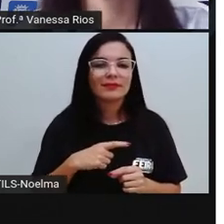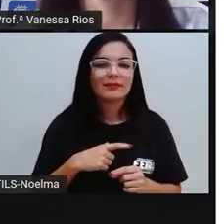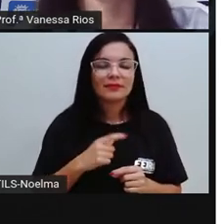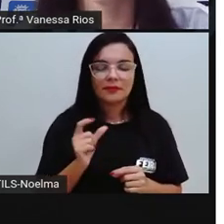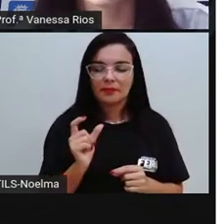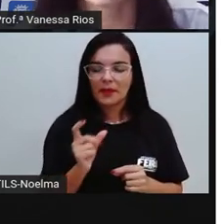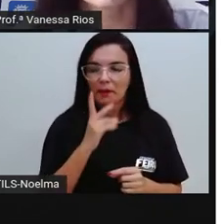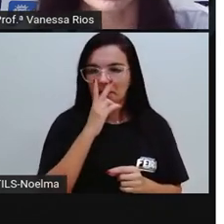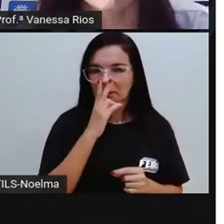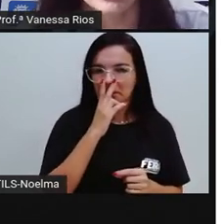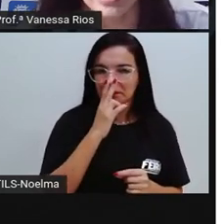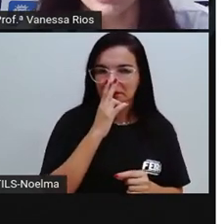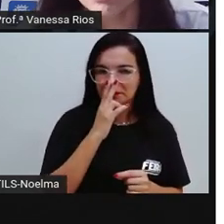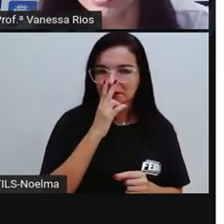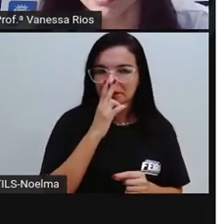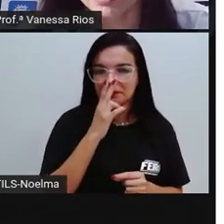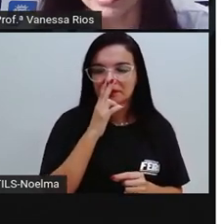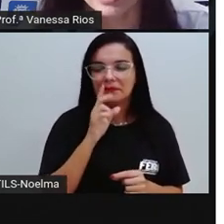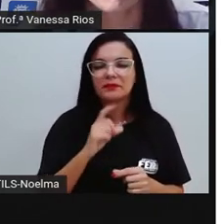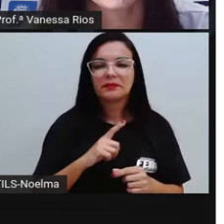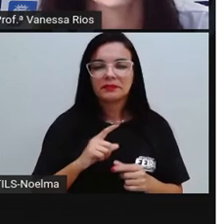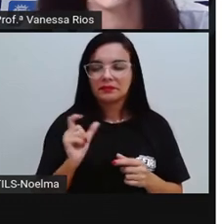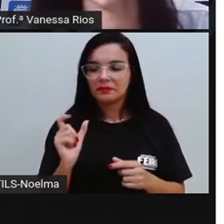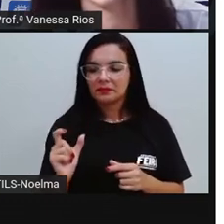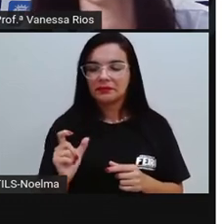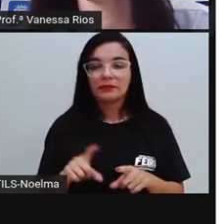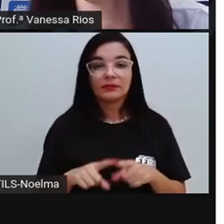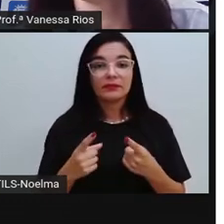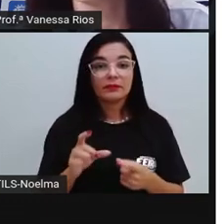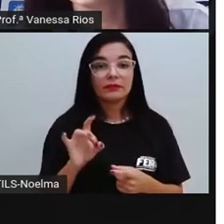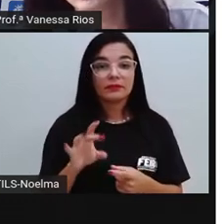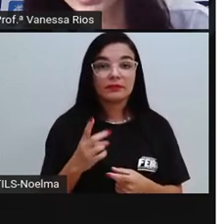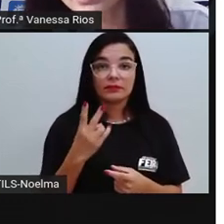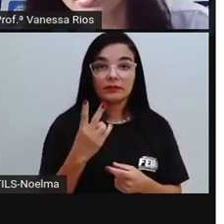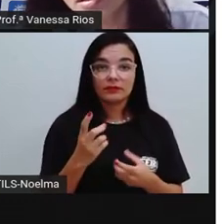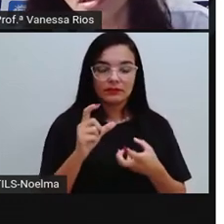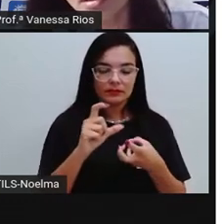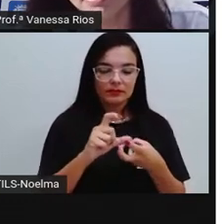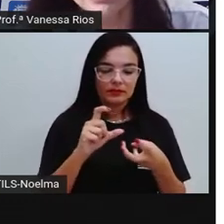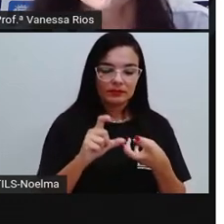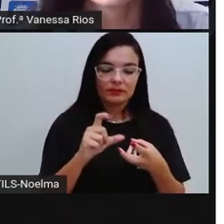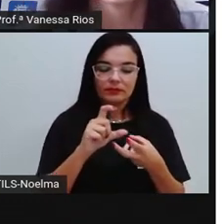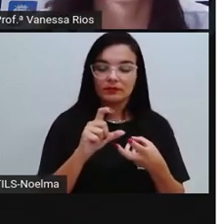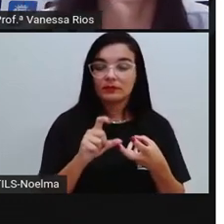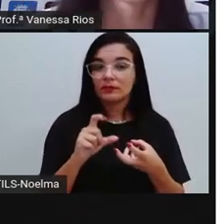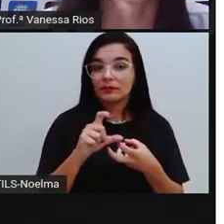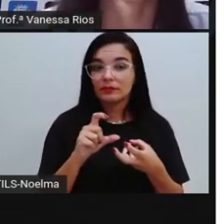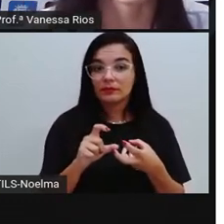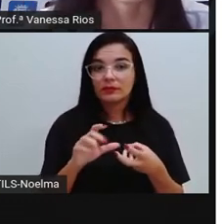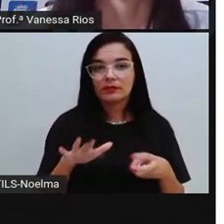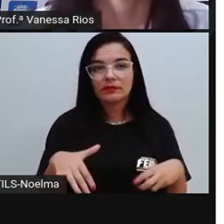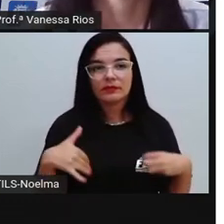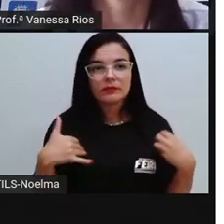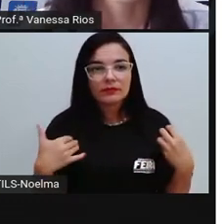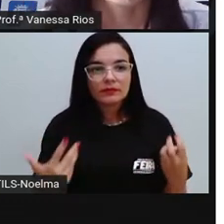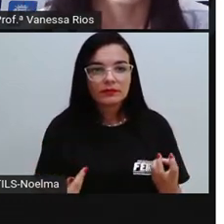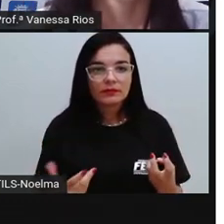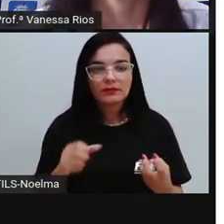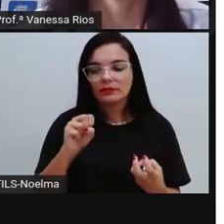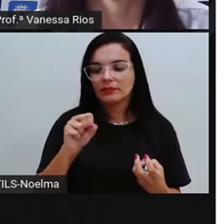bem parecida aí com sabiá e com sabia, ela possui apenas duas sílabas. Então, gente fala